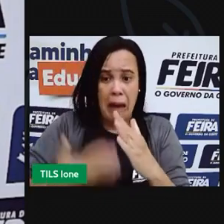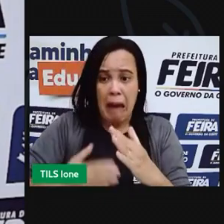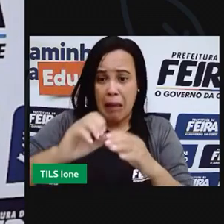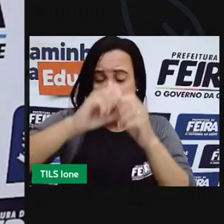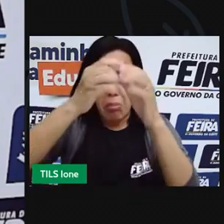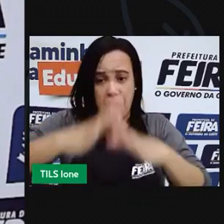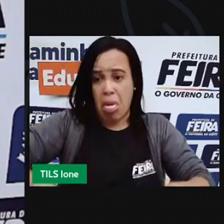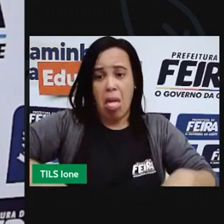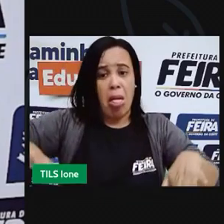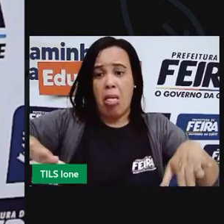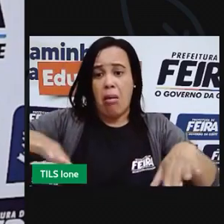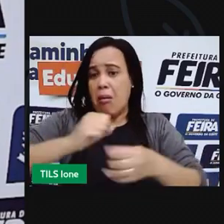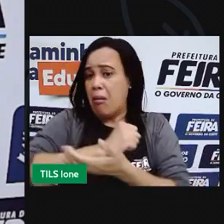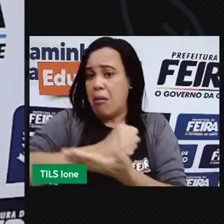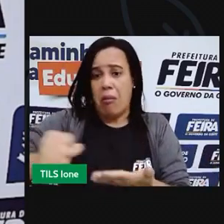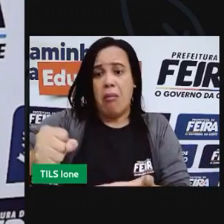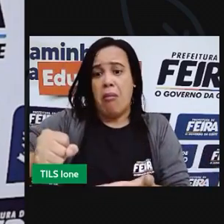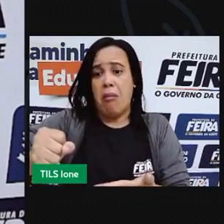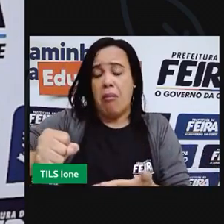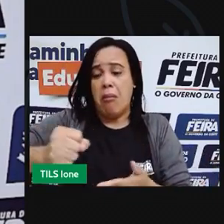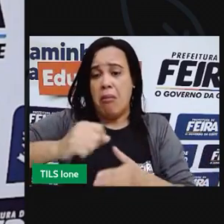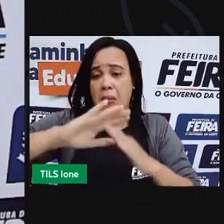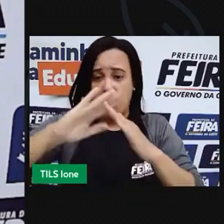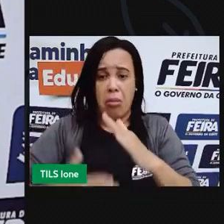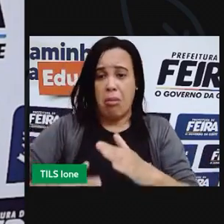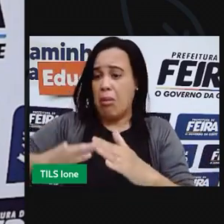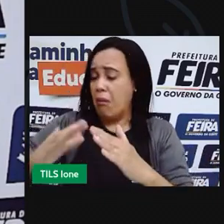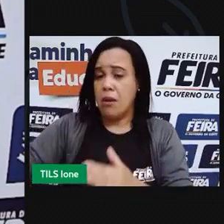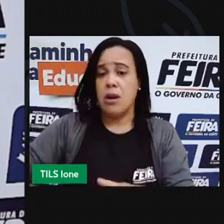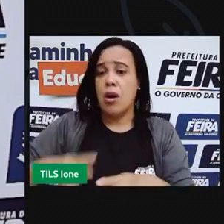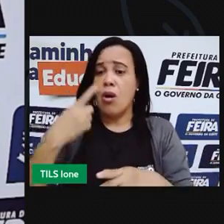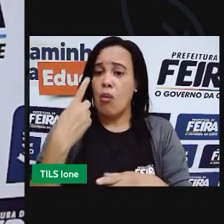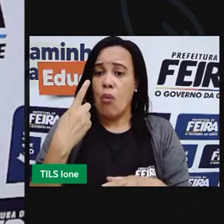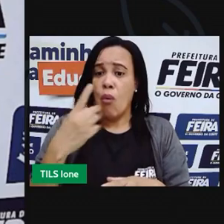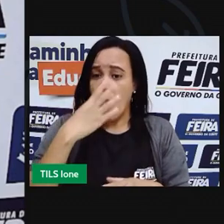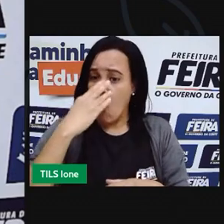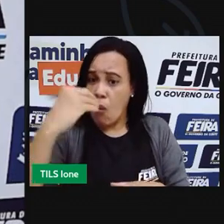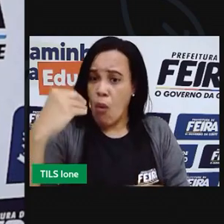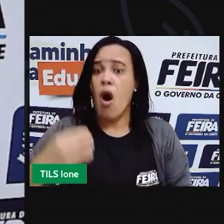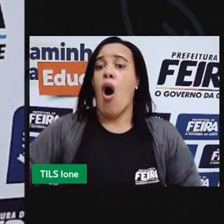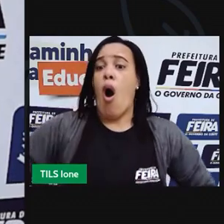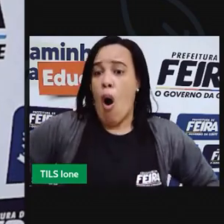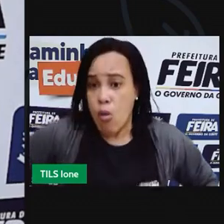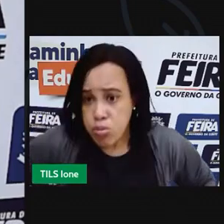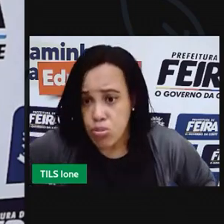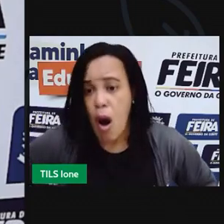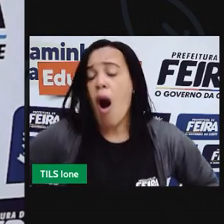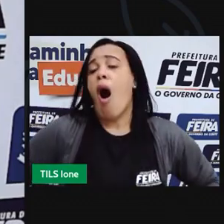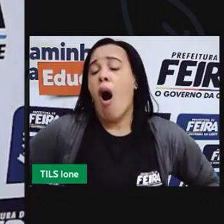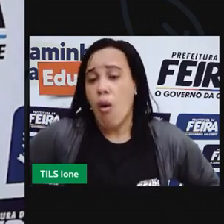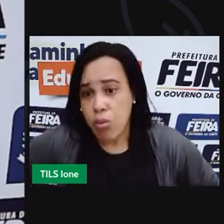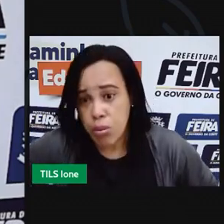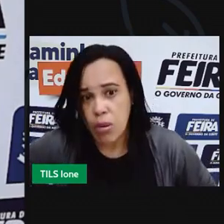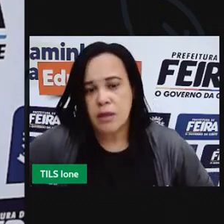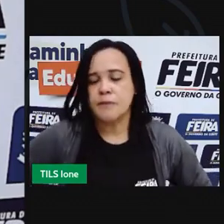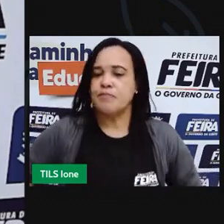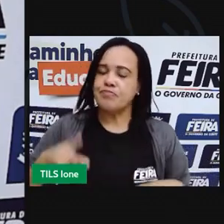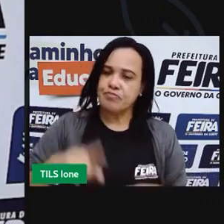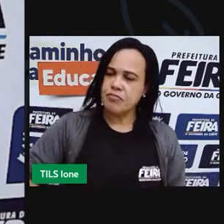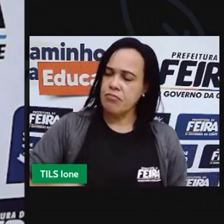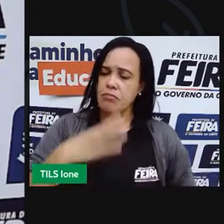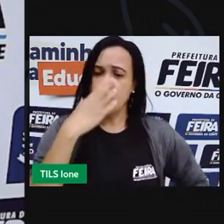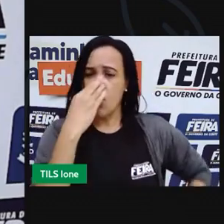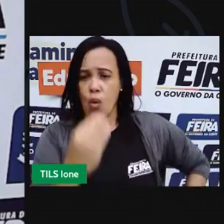toda despedaçada. Caiu uns socos do lobo. O lobo falou assim,